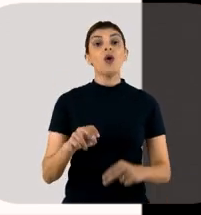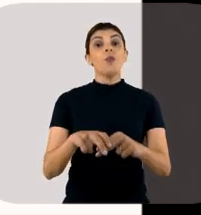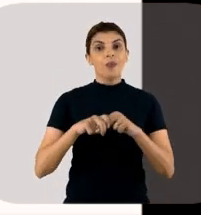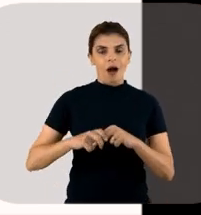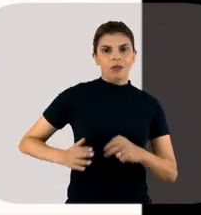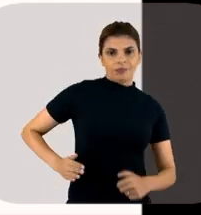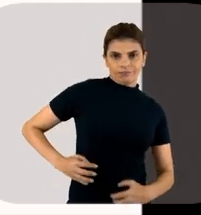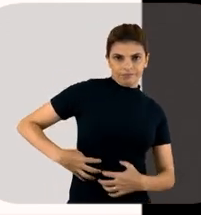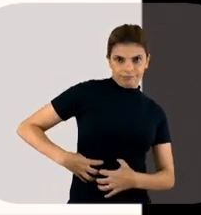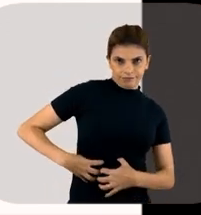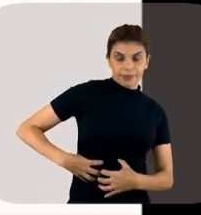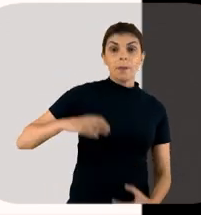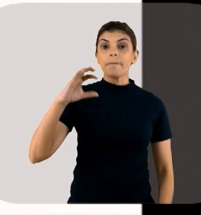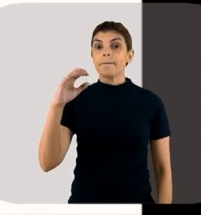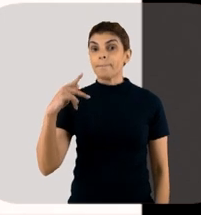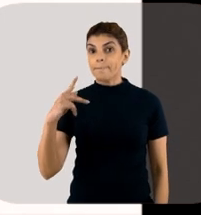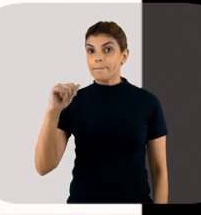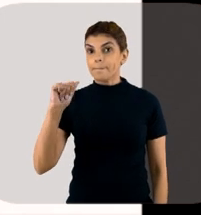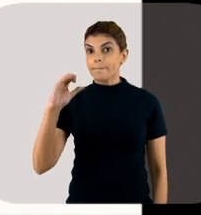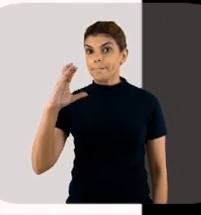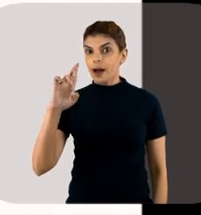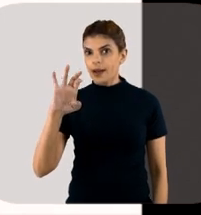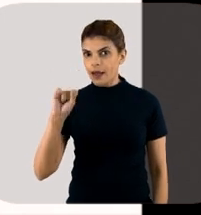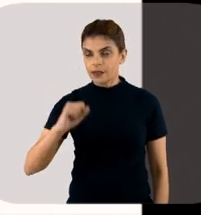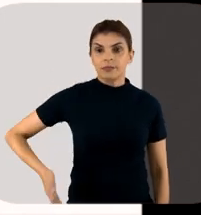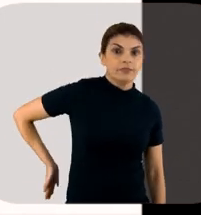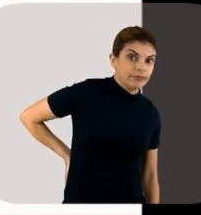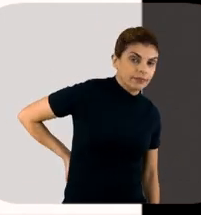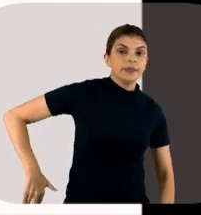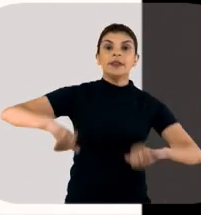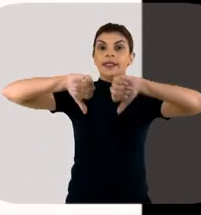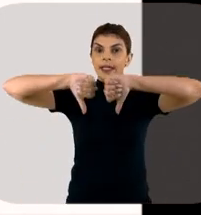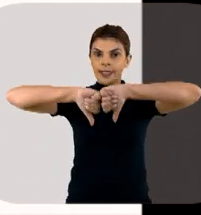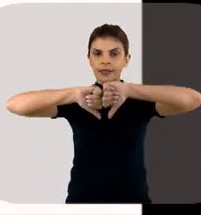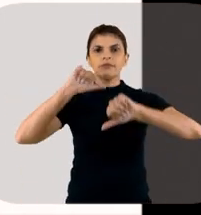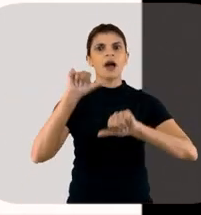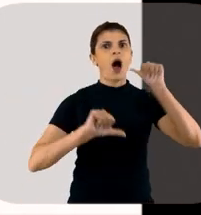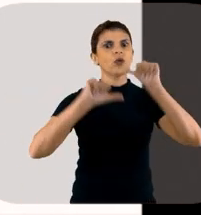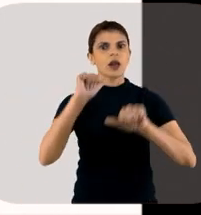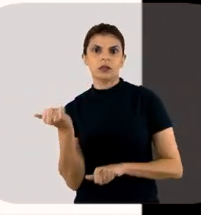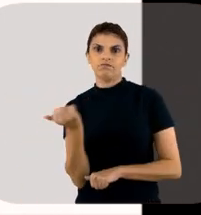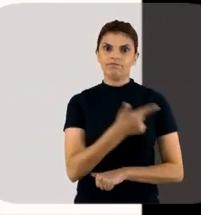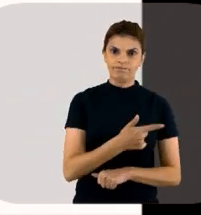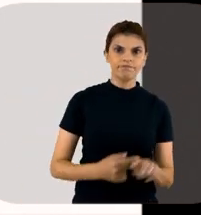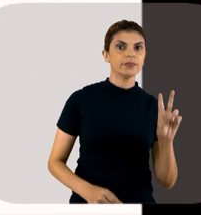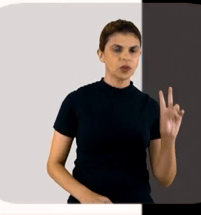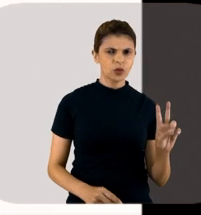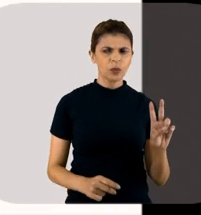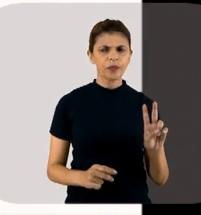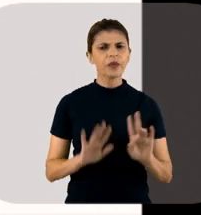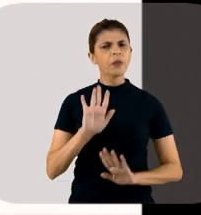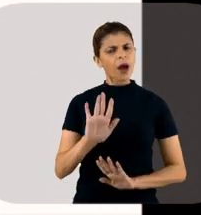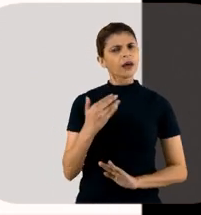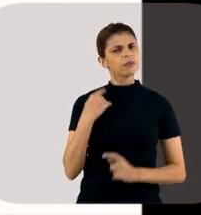Ou seja, será que na prática a gente mudou muito? Na vida real, no